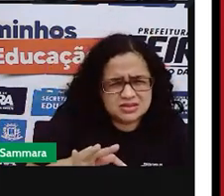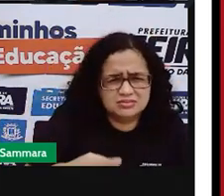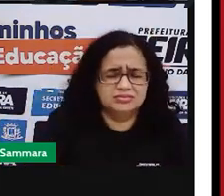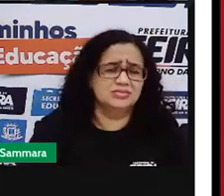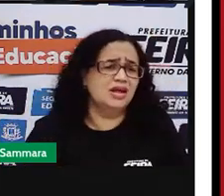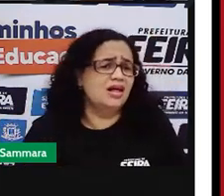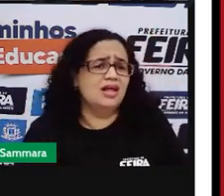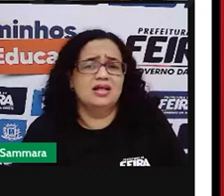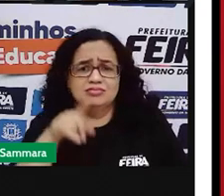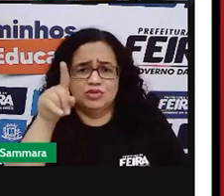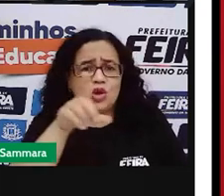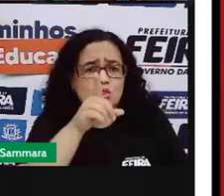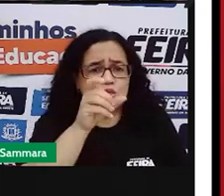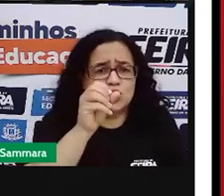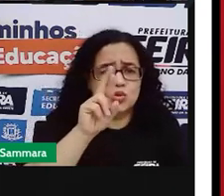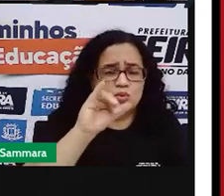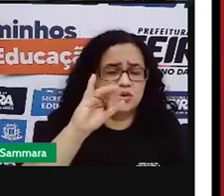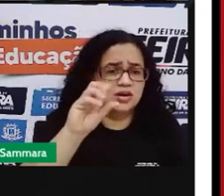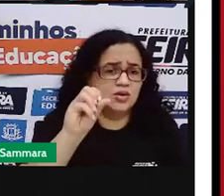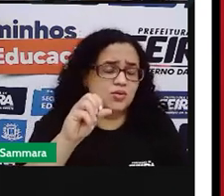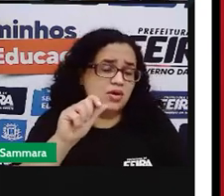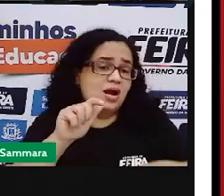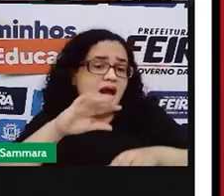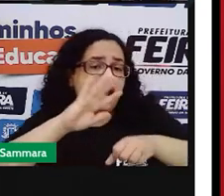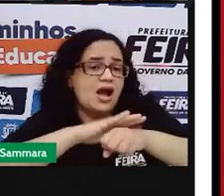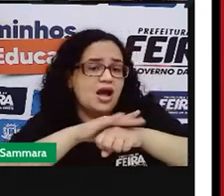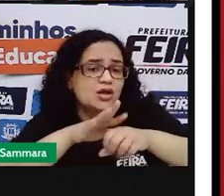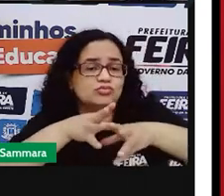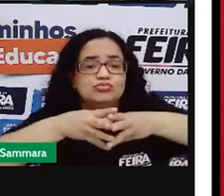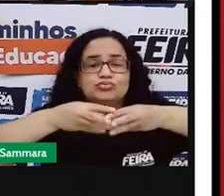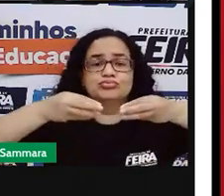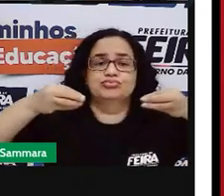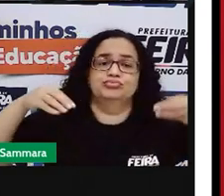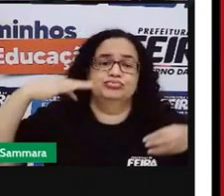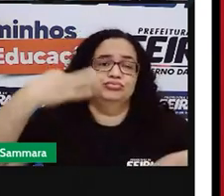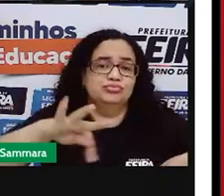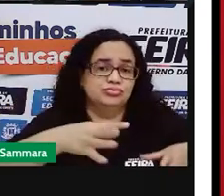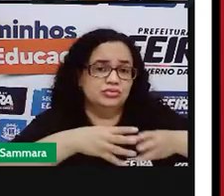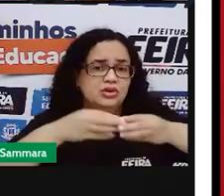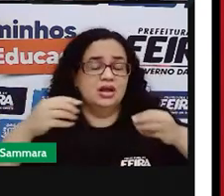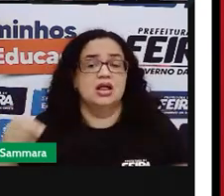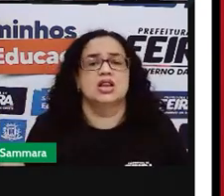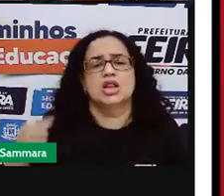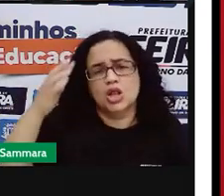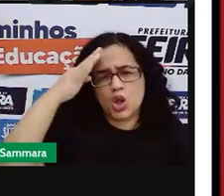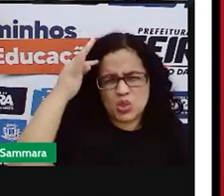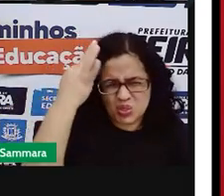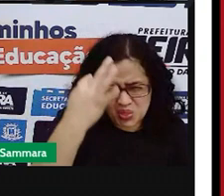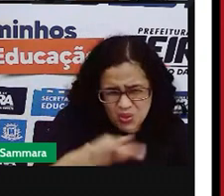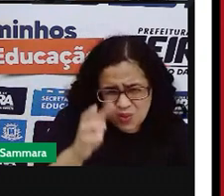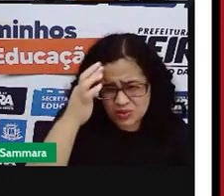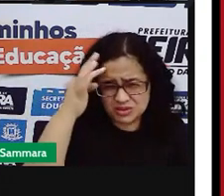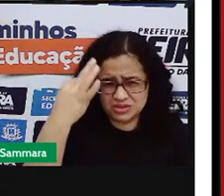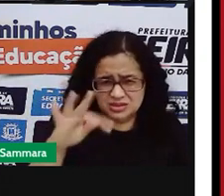Tomou, doriu? A dor? Sumiu. Dor de cabeça?